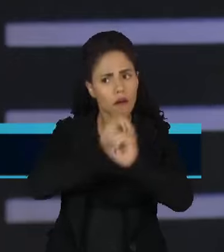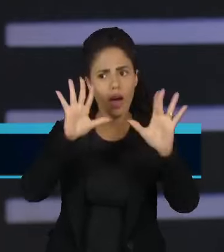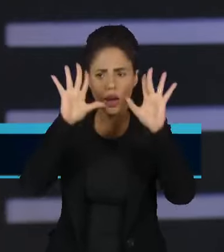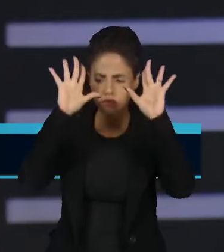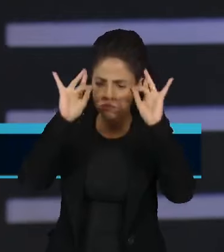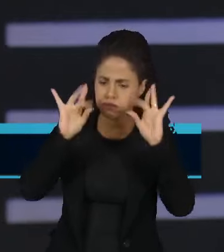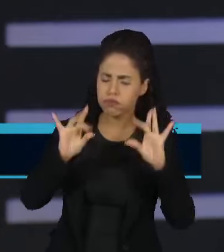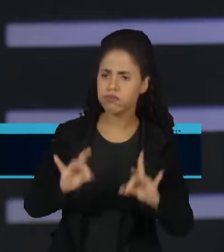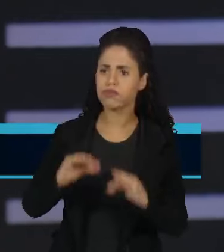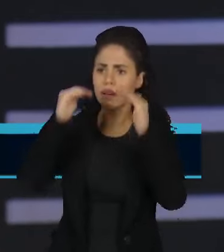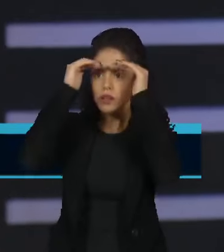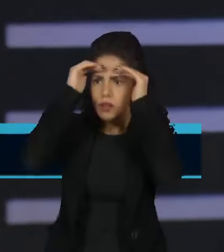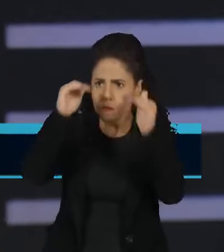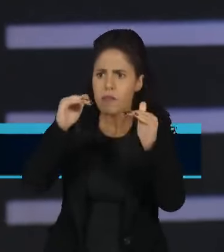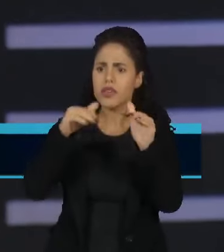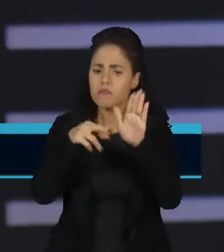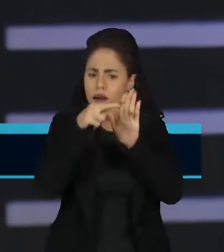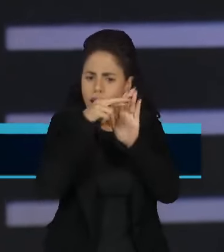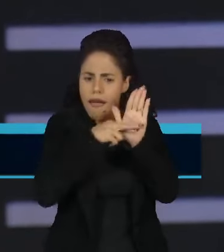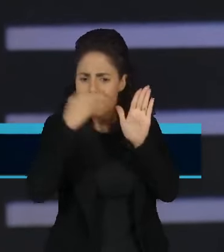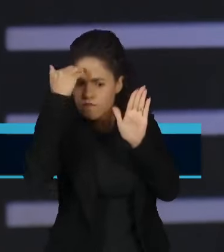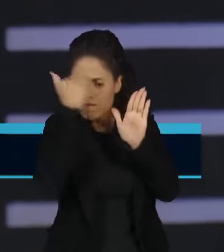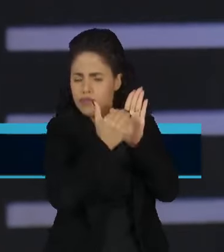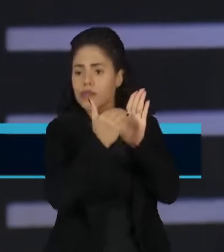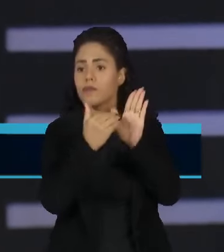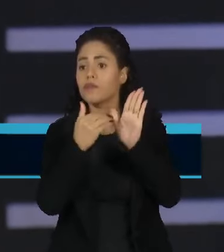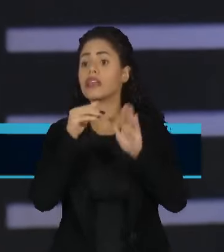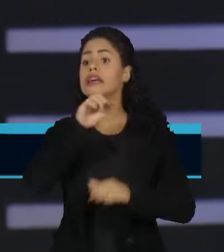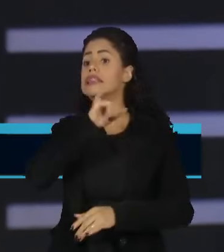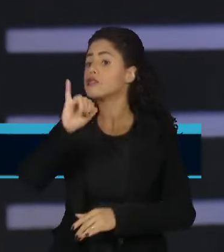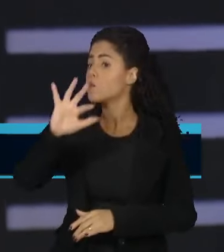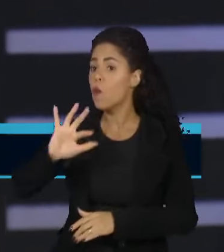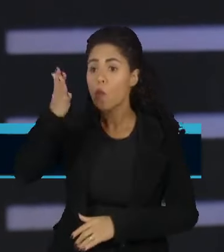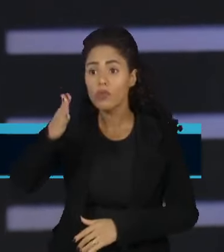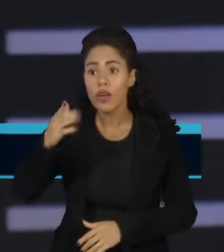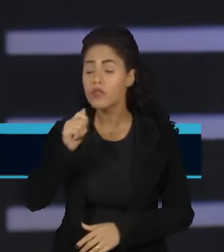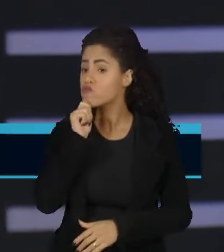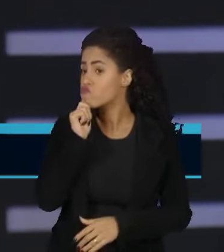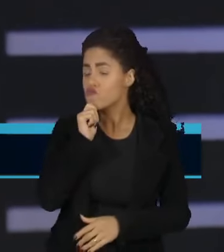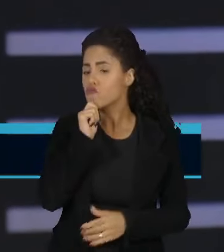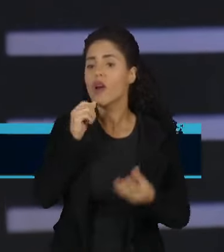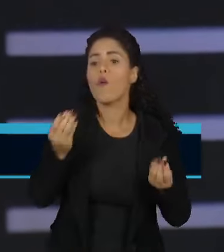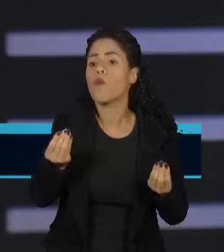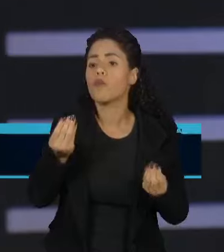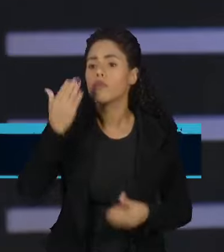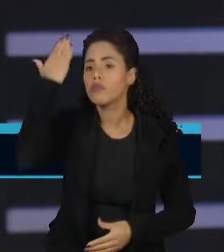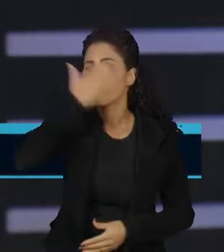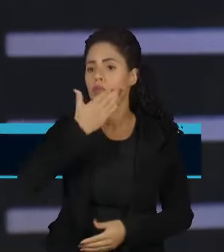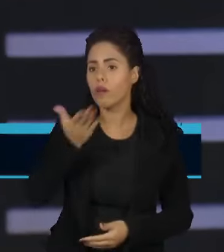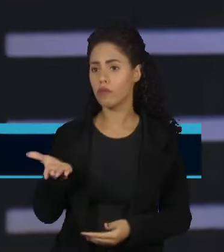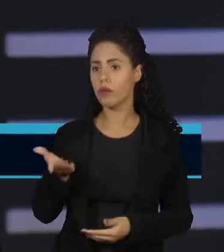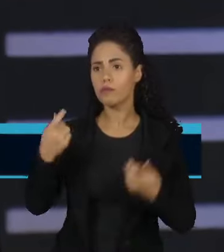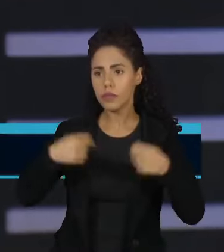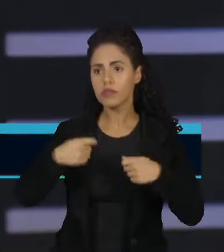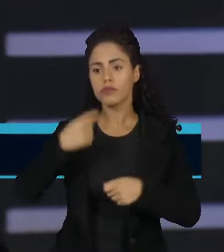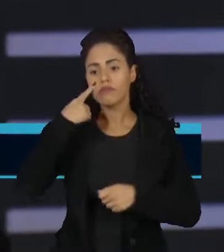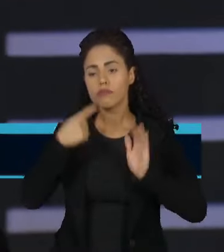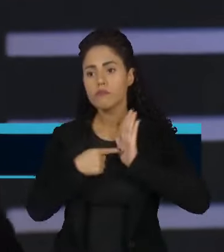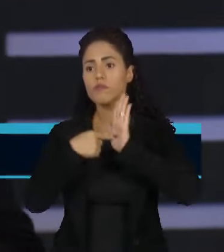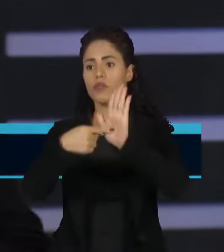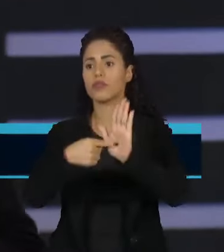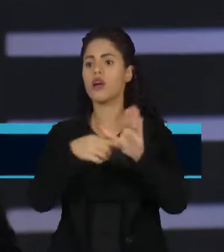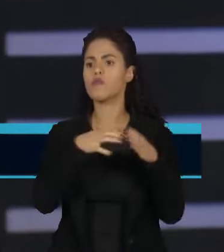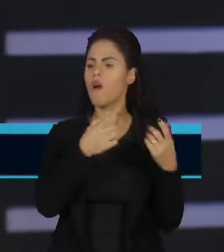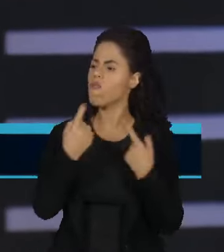mal, respeitou as regras do jogo. Enquanto isso não vier à tona, não há diálogo. Enquanto isso não vier à tona, a oposição